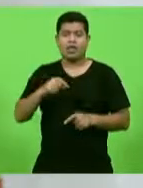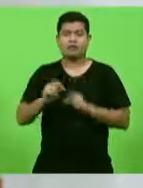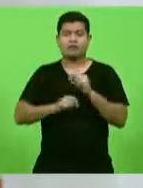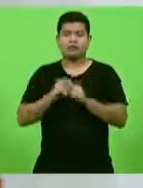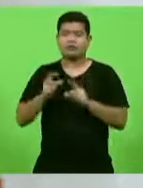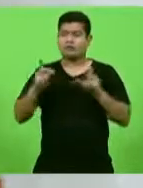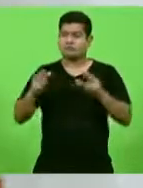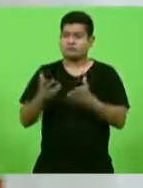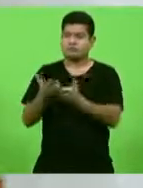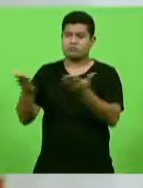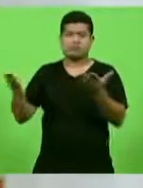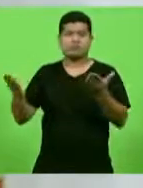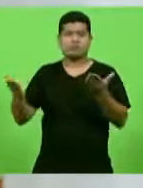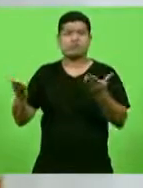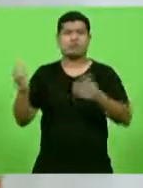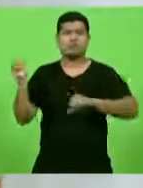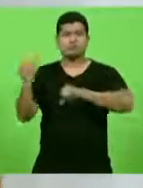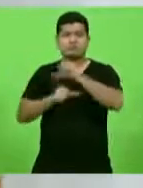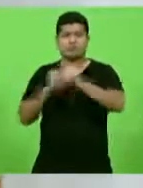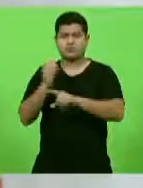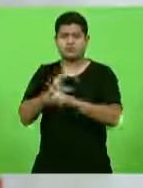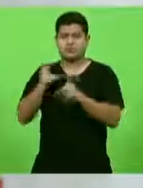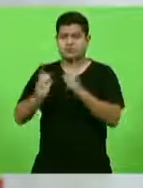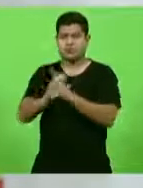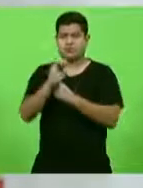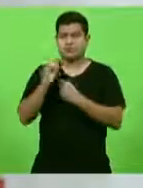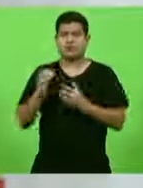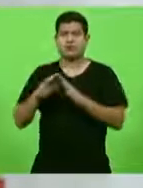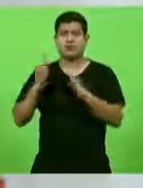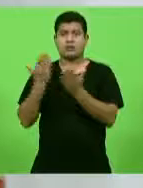transformar a comunidade escolar.